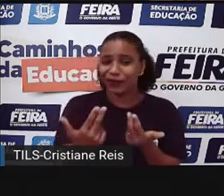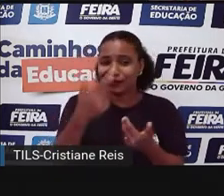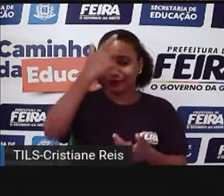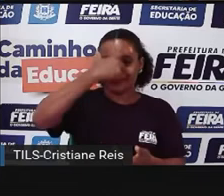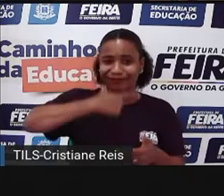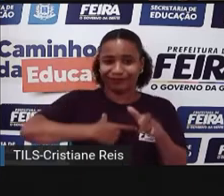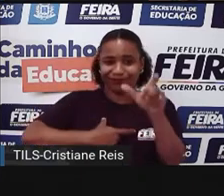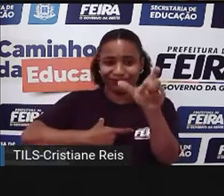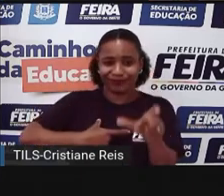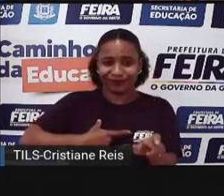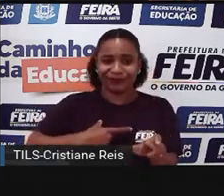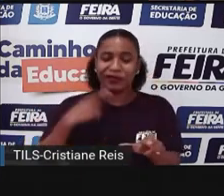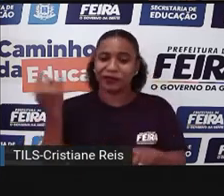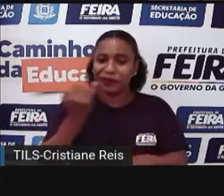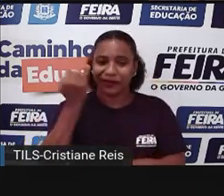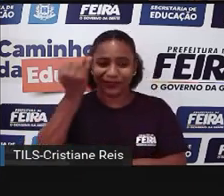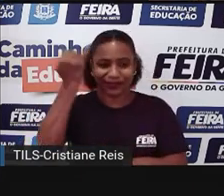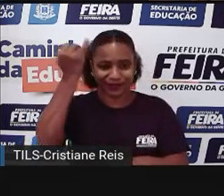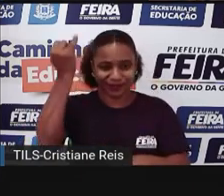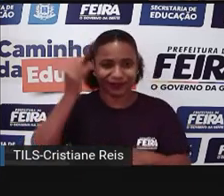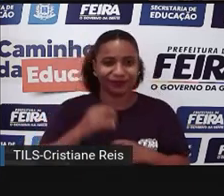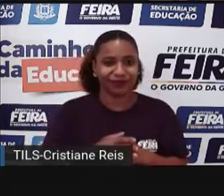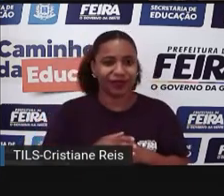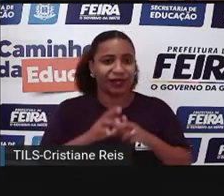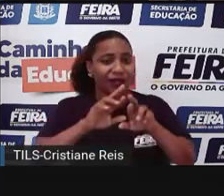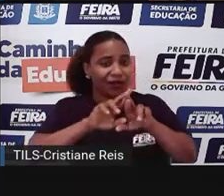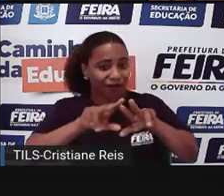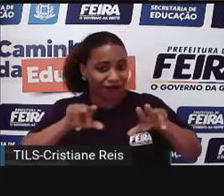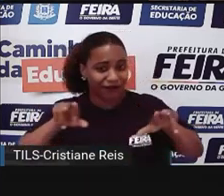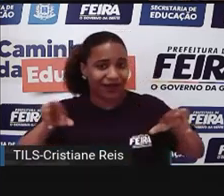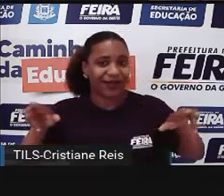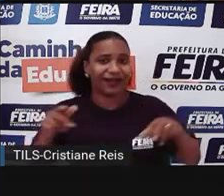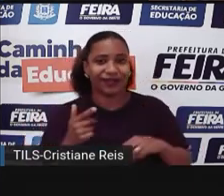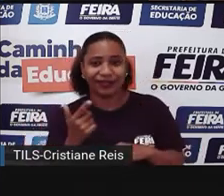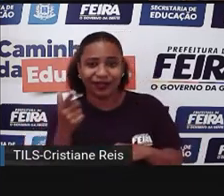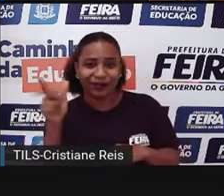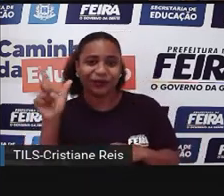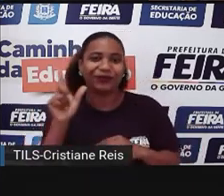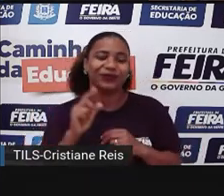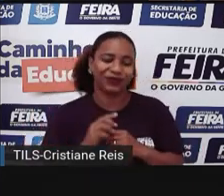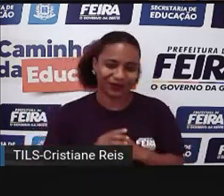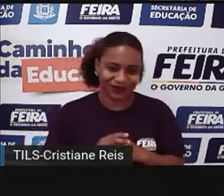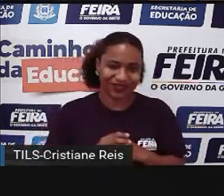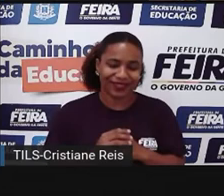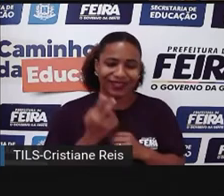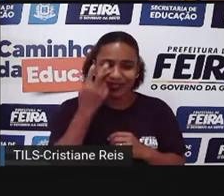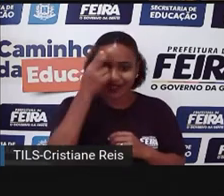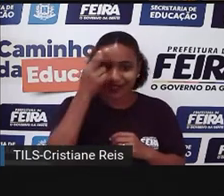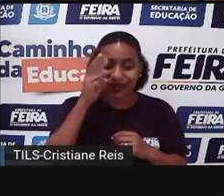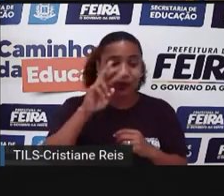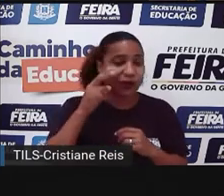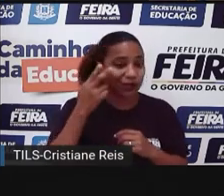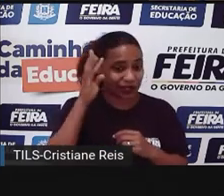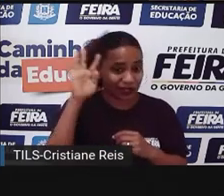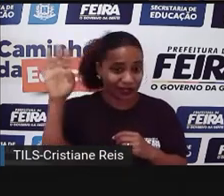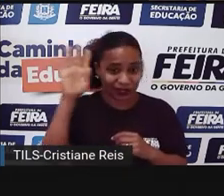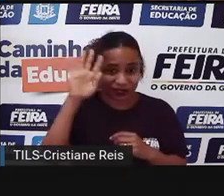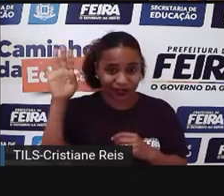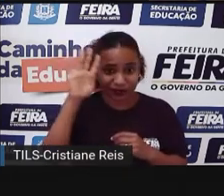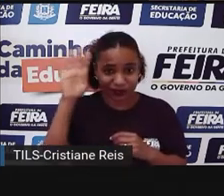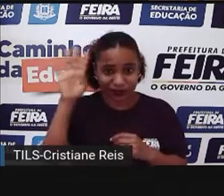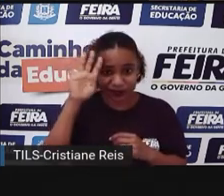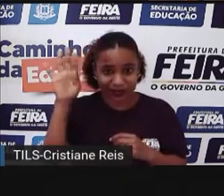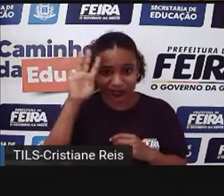Minemosine, de Silesmosine, que é a irmã de Minemosine. Minemosine é uma titã da